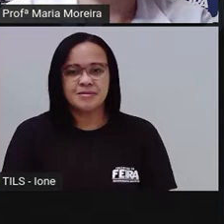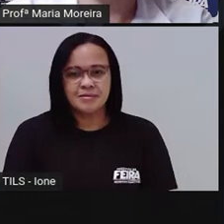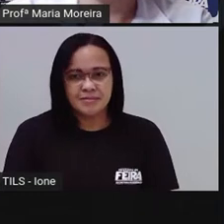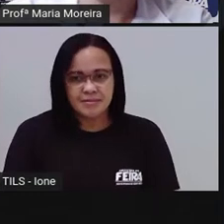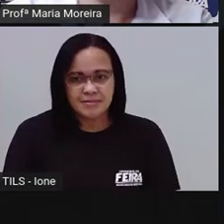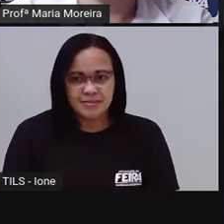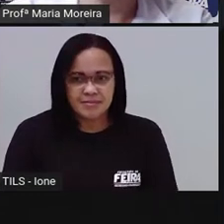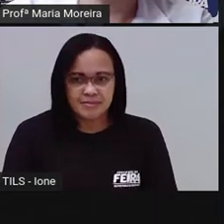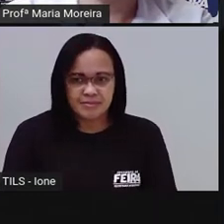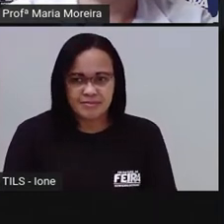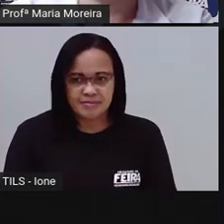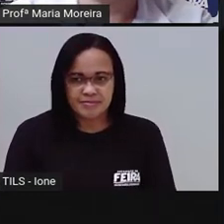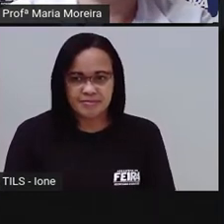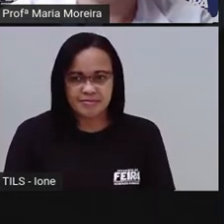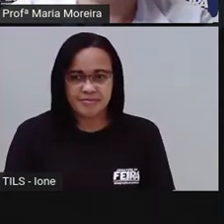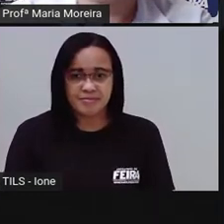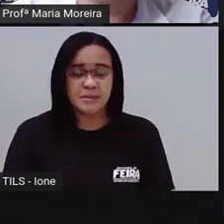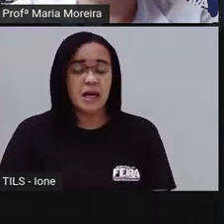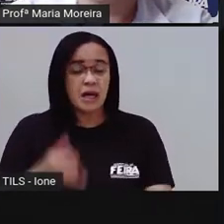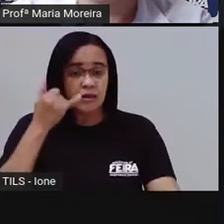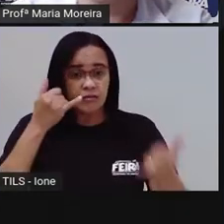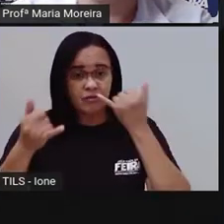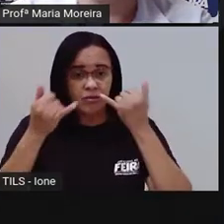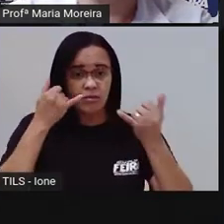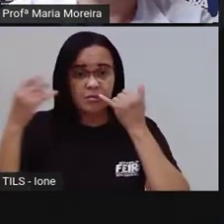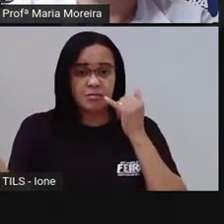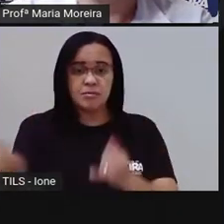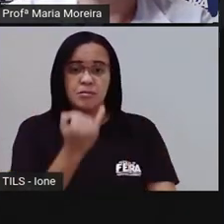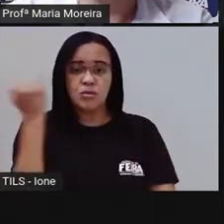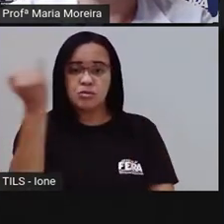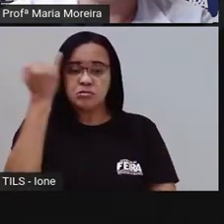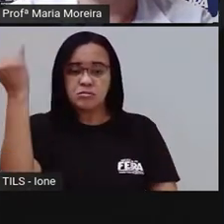Bom, a gente tem duas informações importantes. Primeiro,